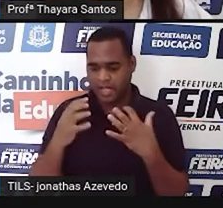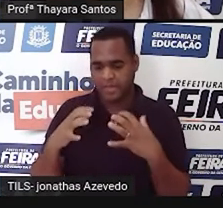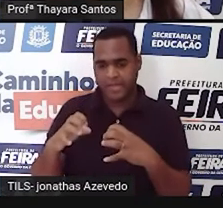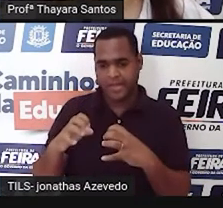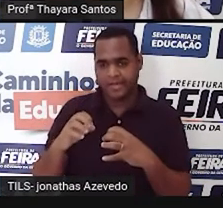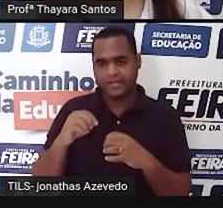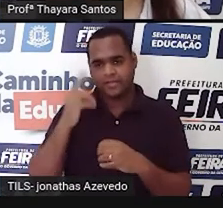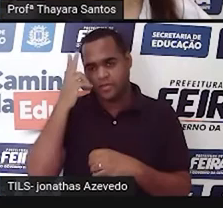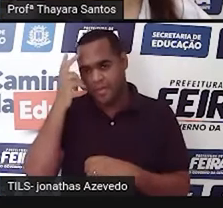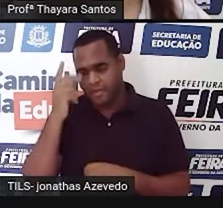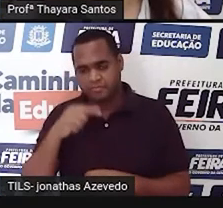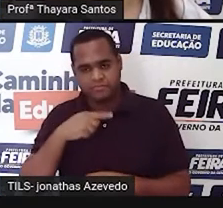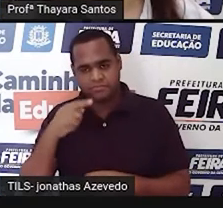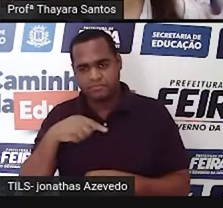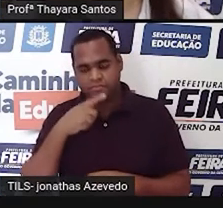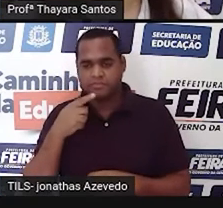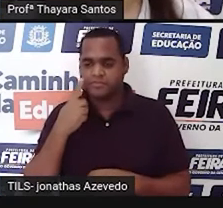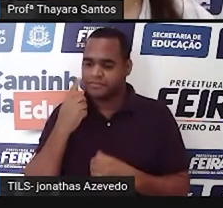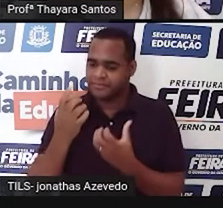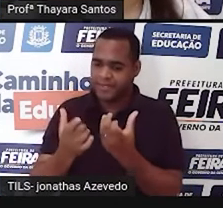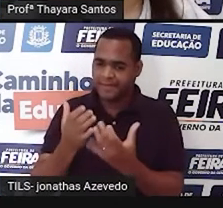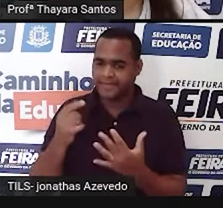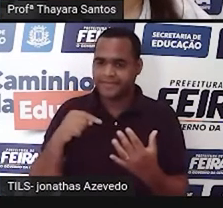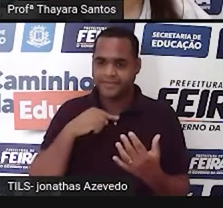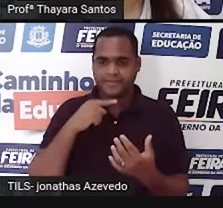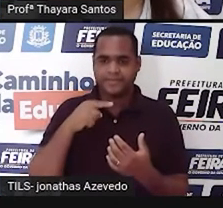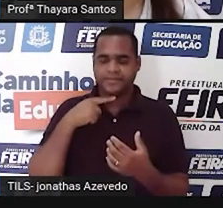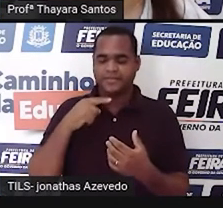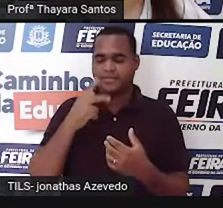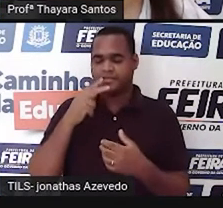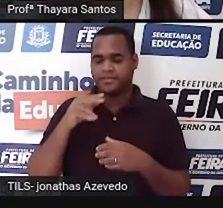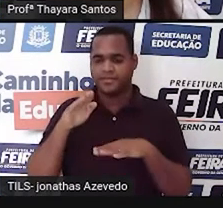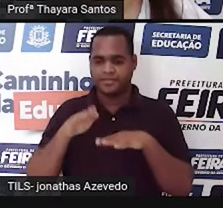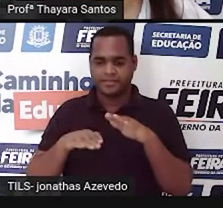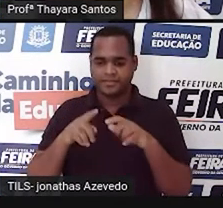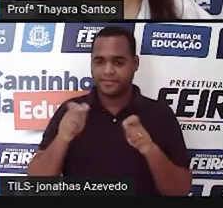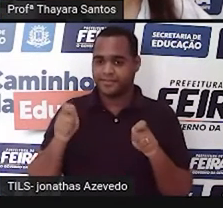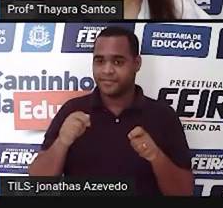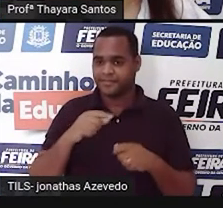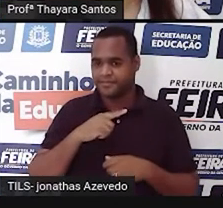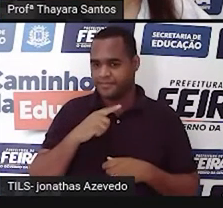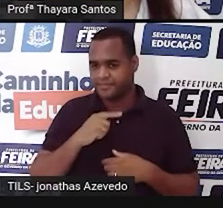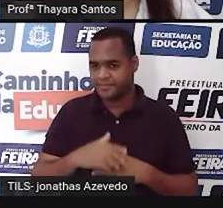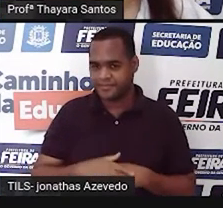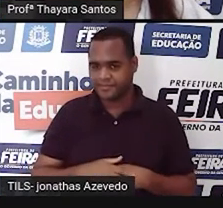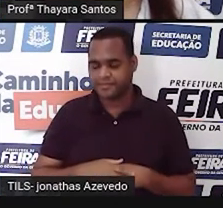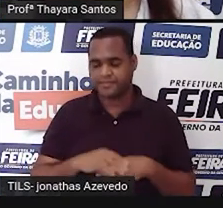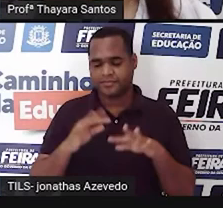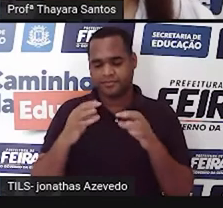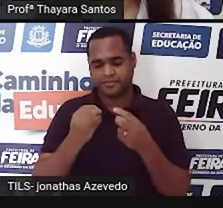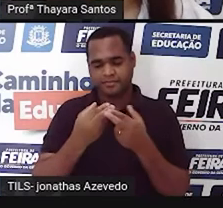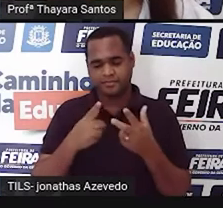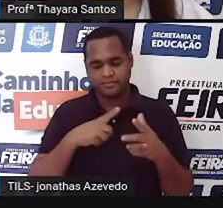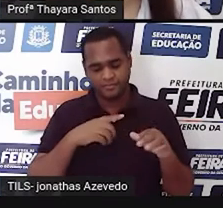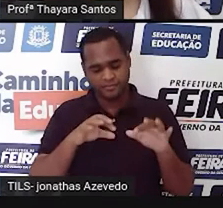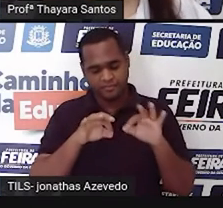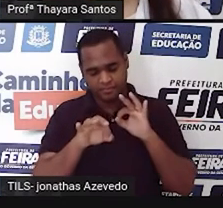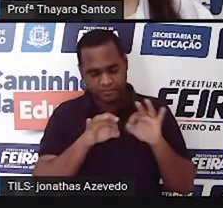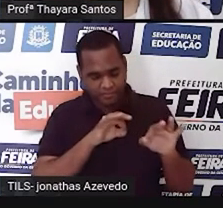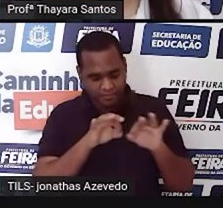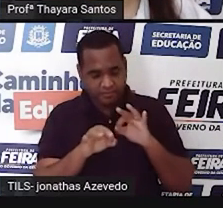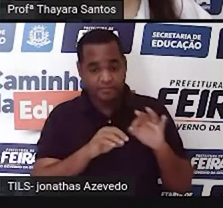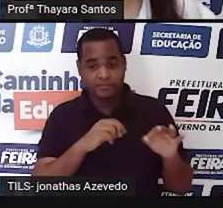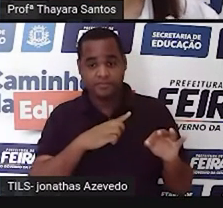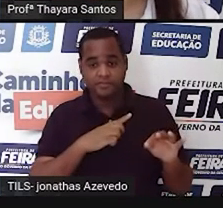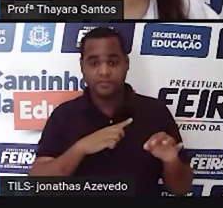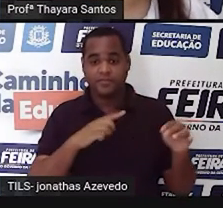naturalmente e acabe se formando um incêndio descontrolado de grandes proporções. Então, tudo isso é muito bem articulado